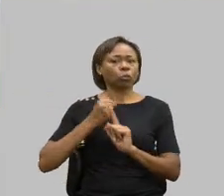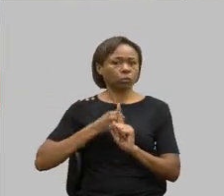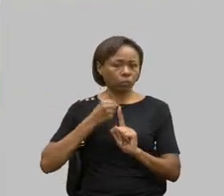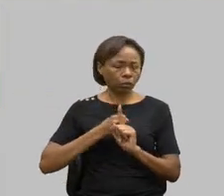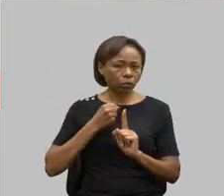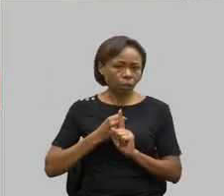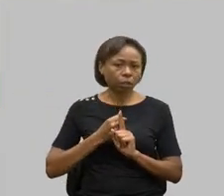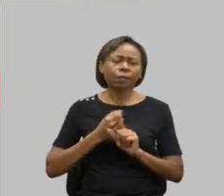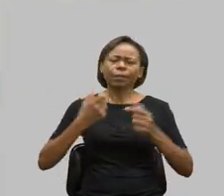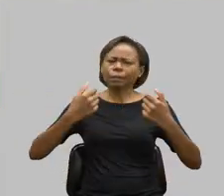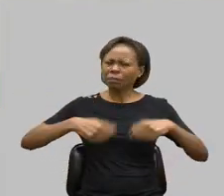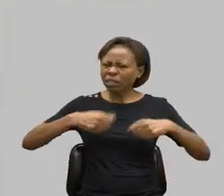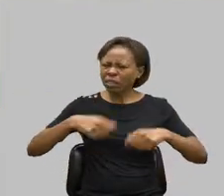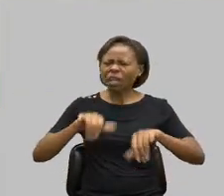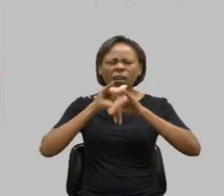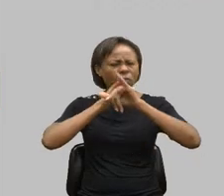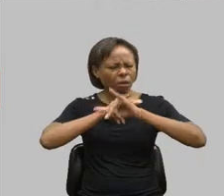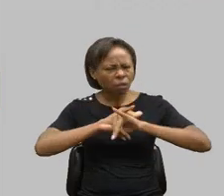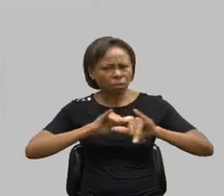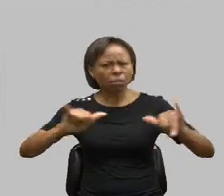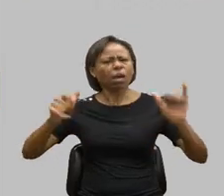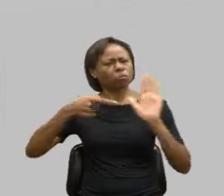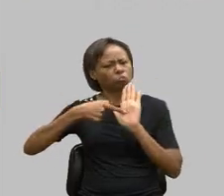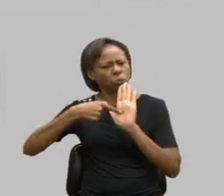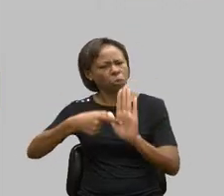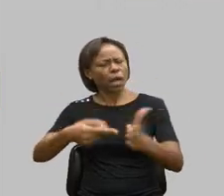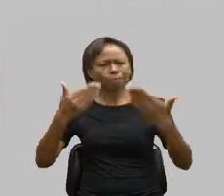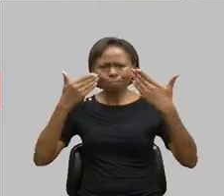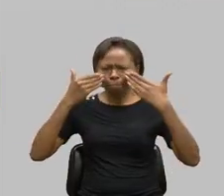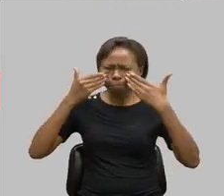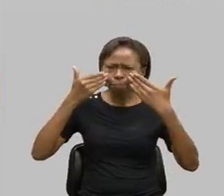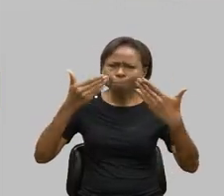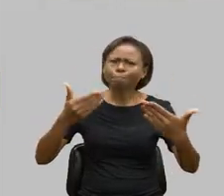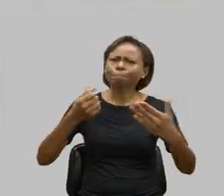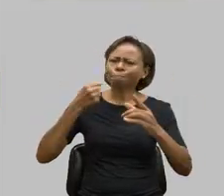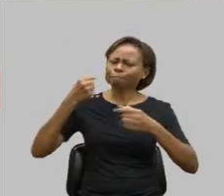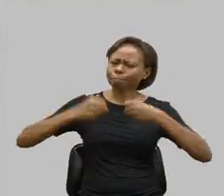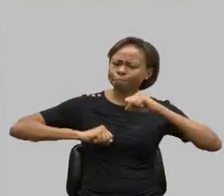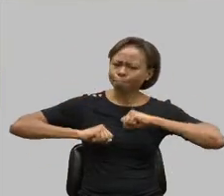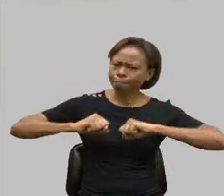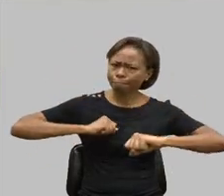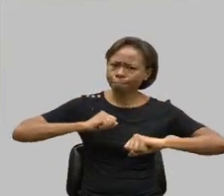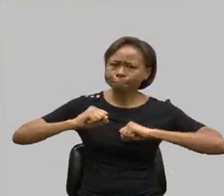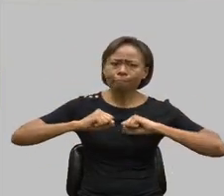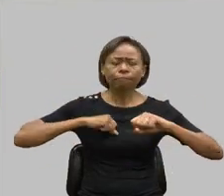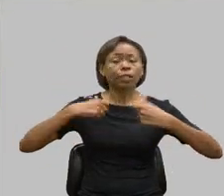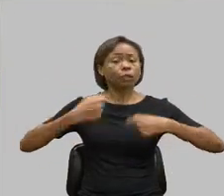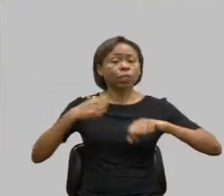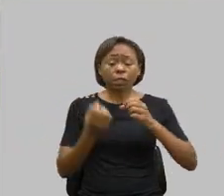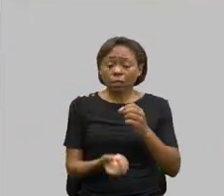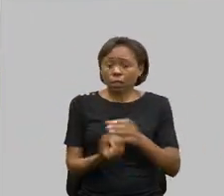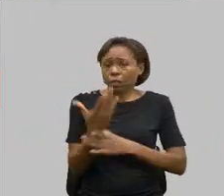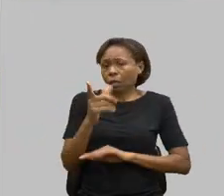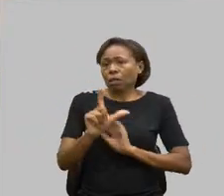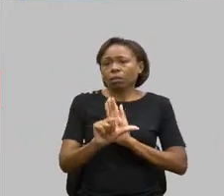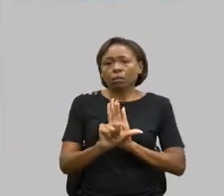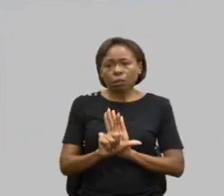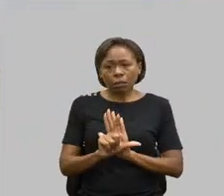nós temos que falar, nós temos que mostrar, nós temos que debater, nós temos que criar leis